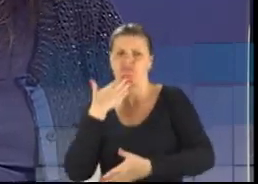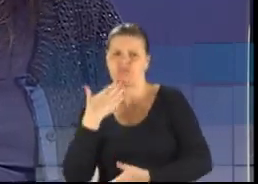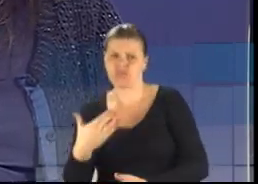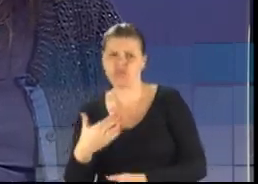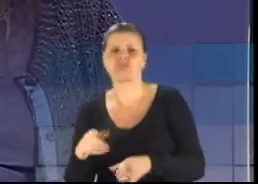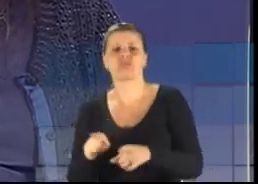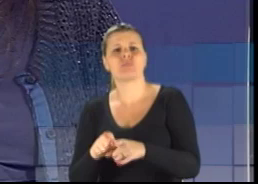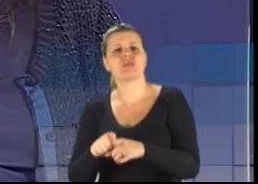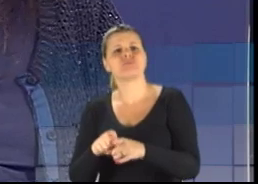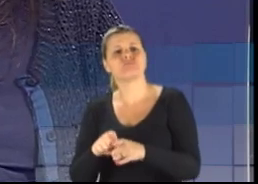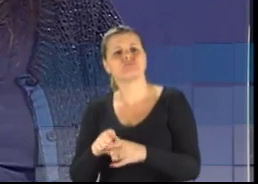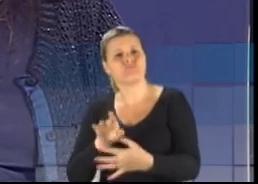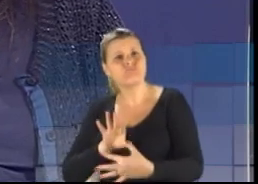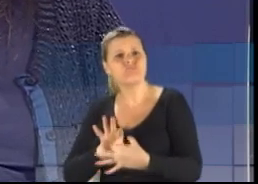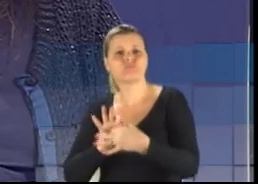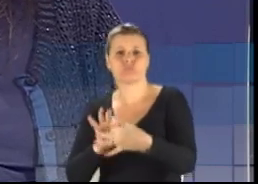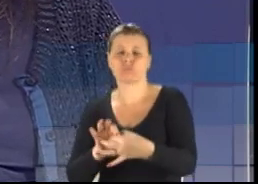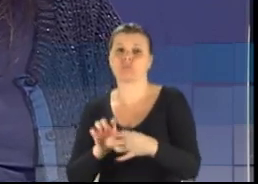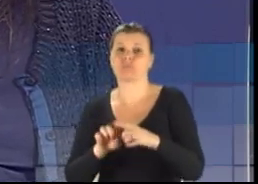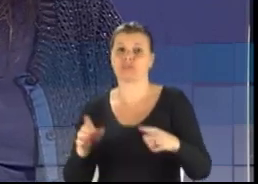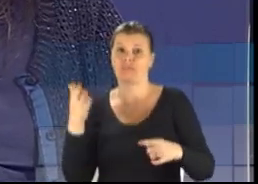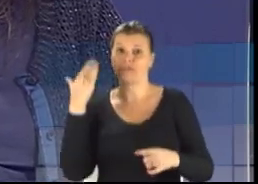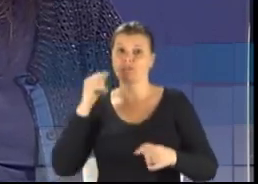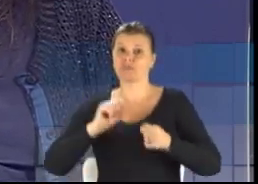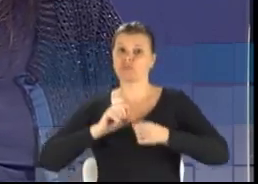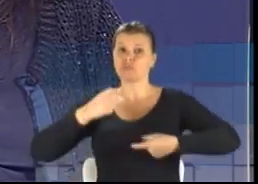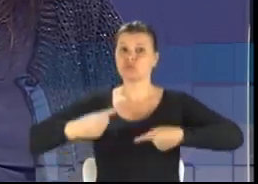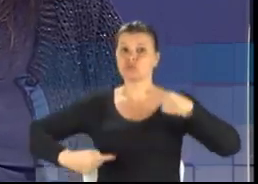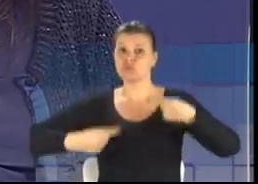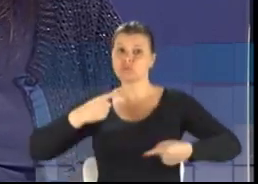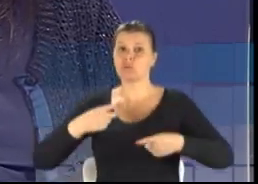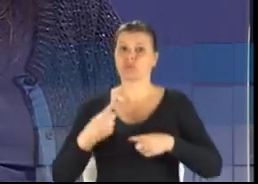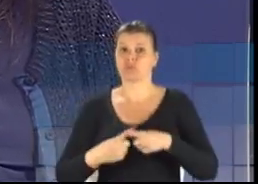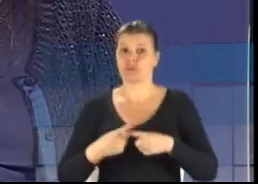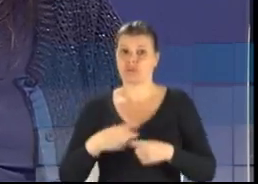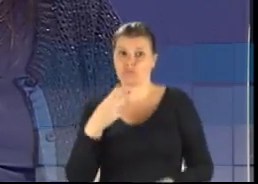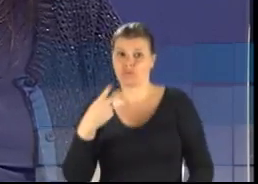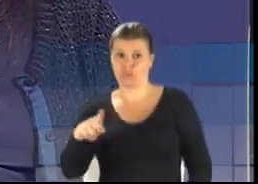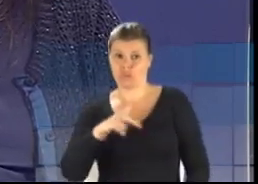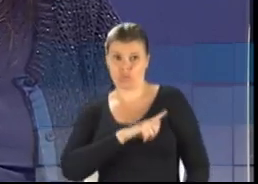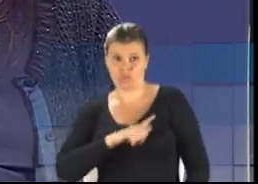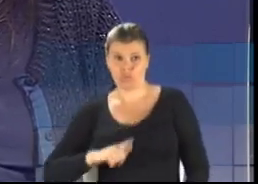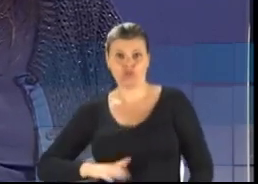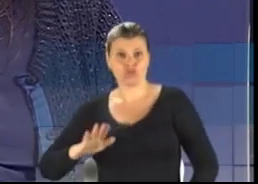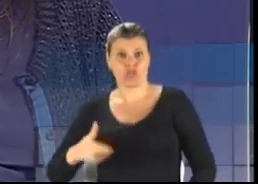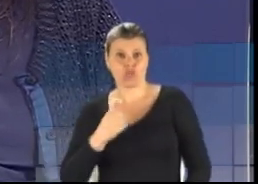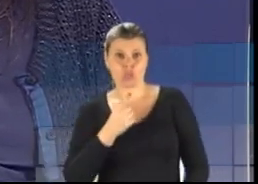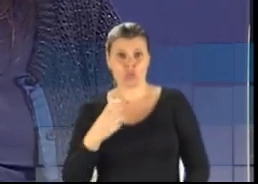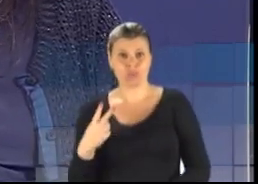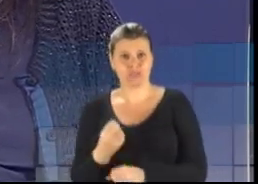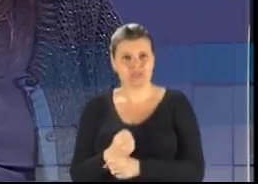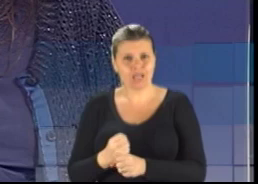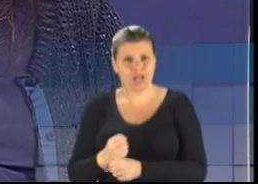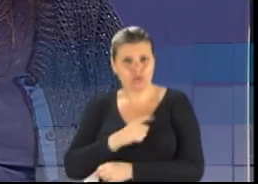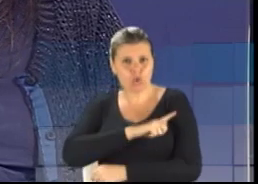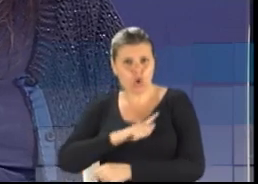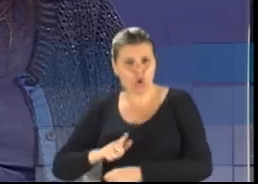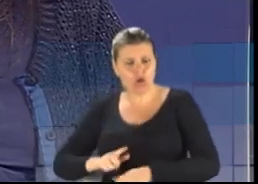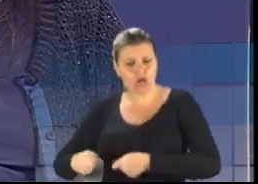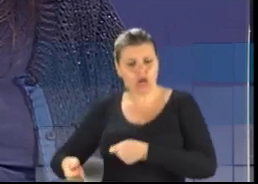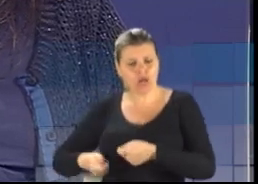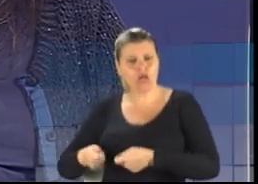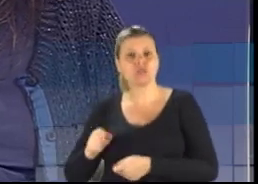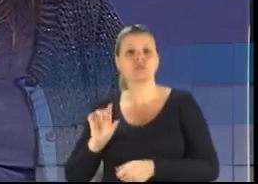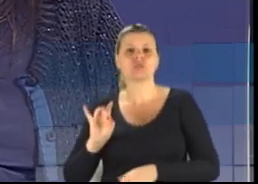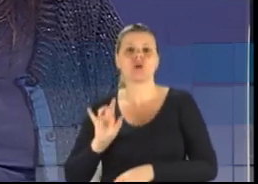fez uma discussão e é essa discussão que eu quero fazer contigo. Porque o teu governo, que está há 12 anos já no poder, fez uma opção para atender